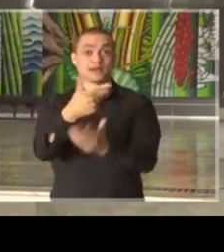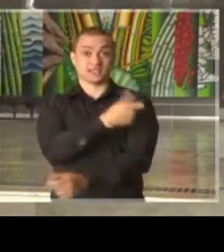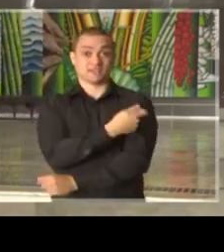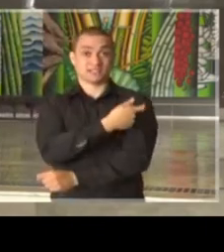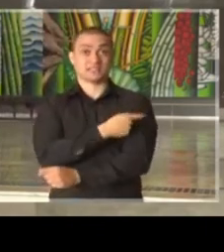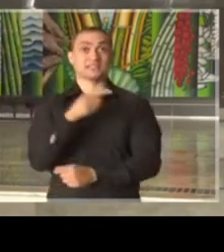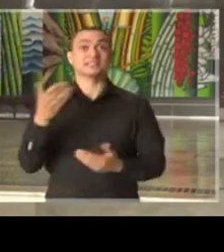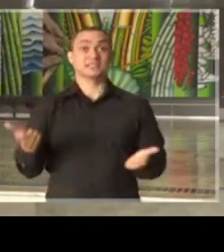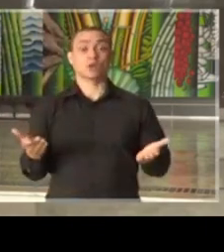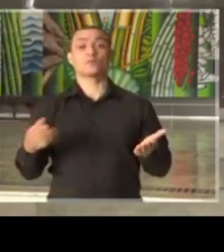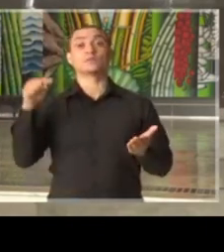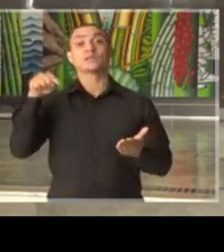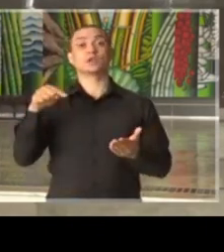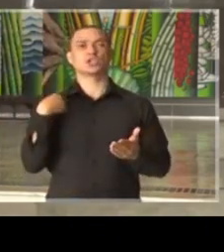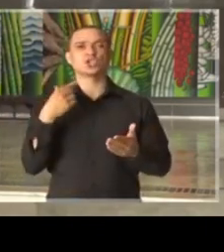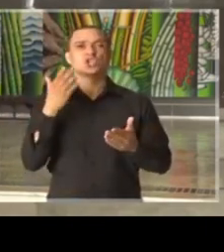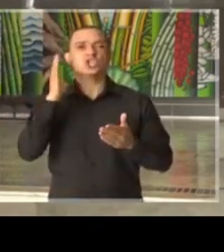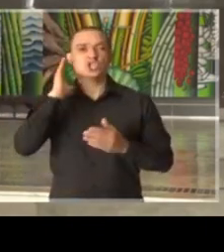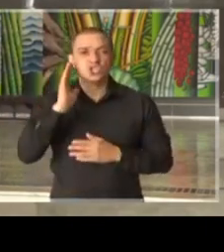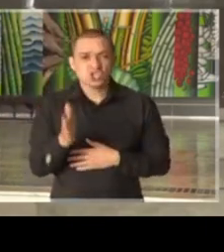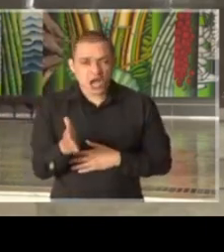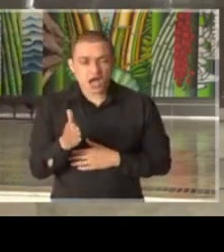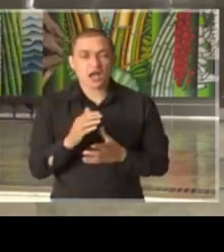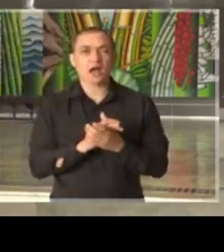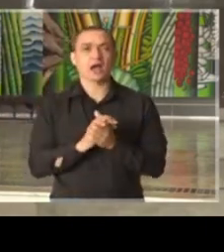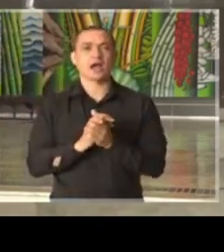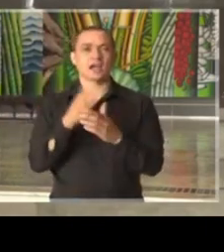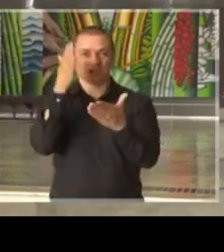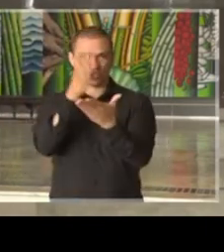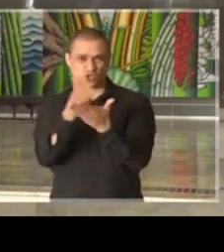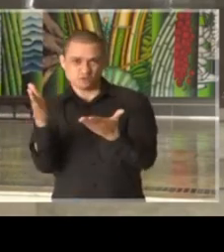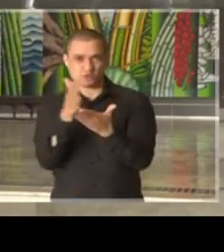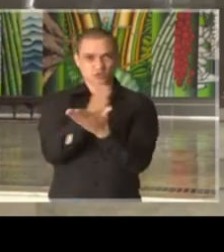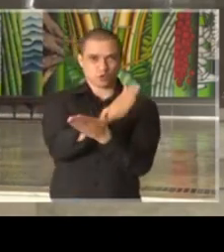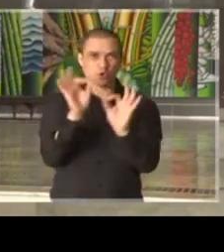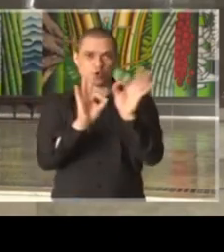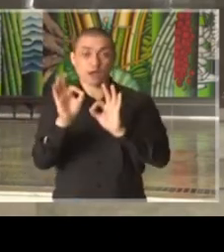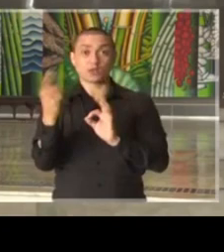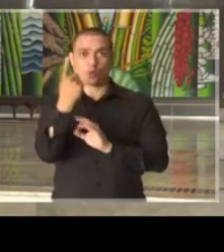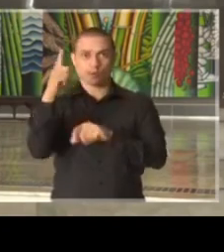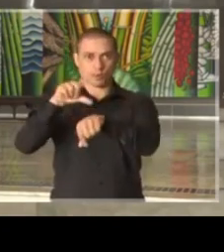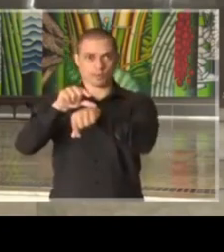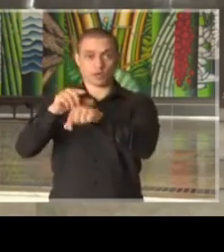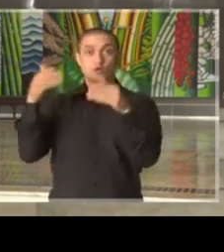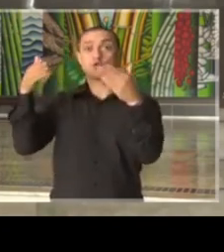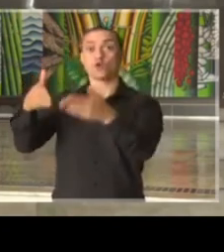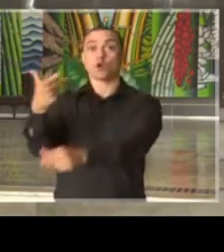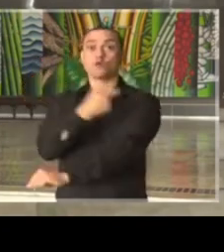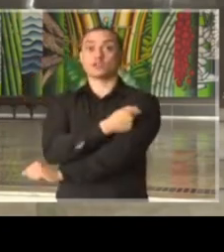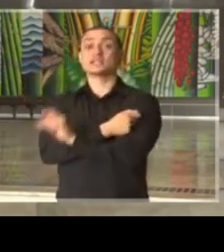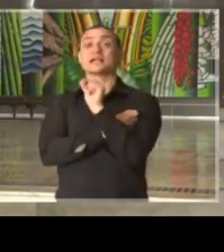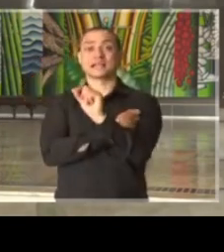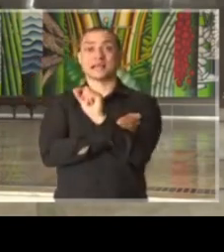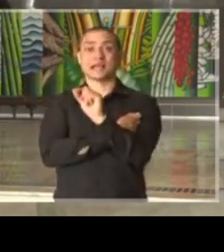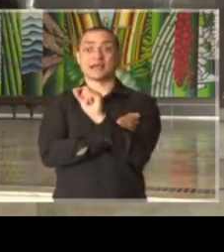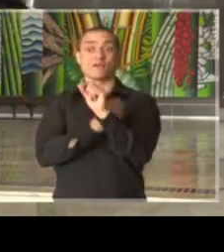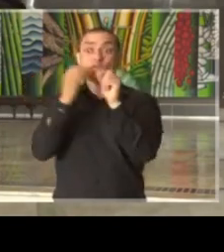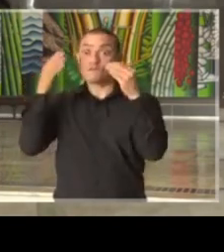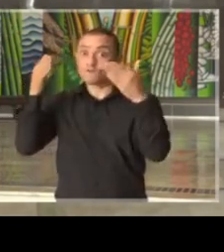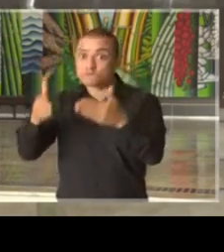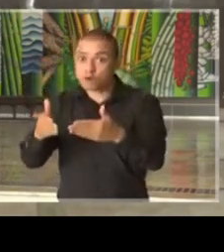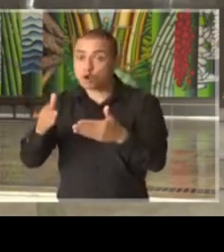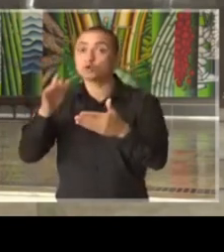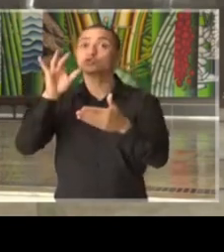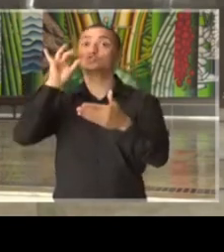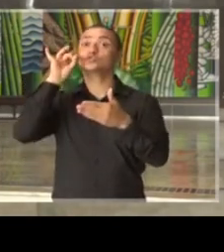sentido, foi dividido e escalonado que, neste primeiro momento, será destinado à